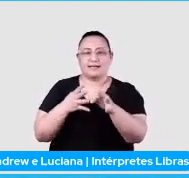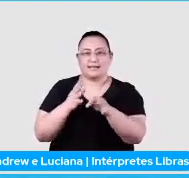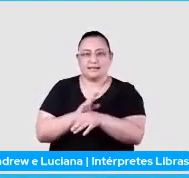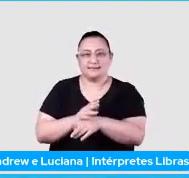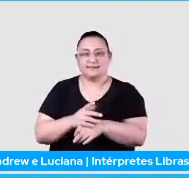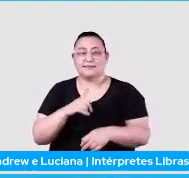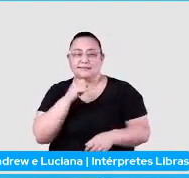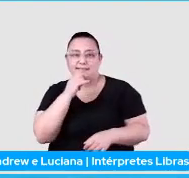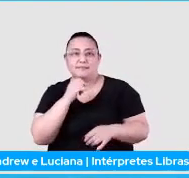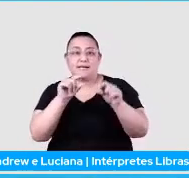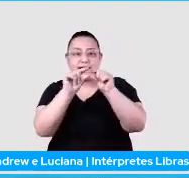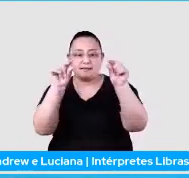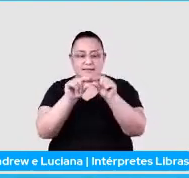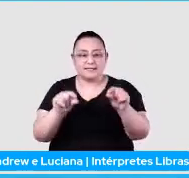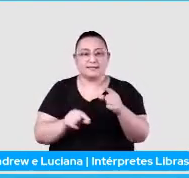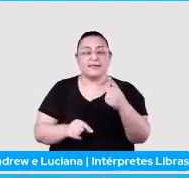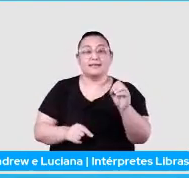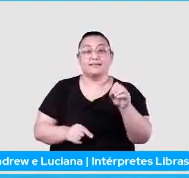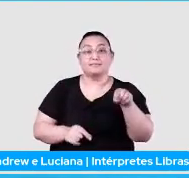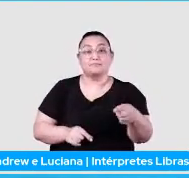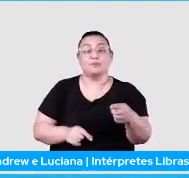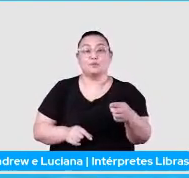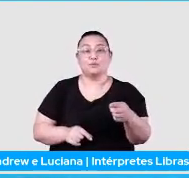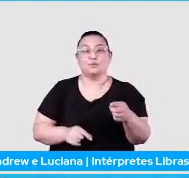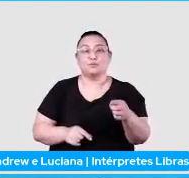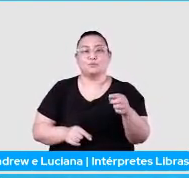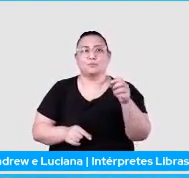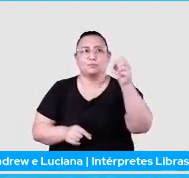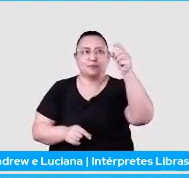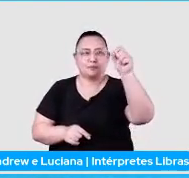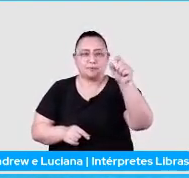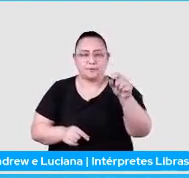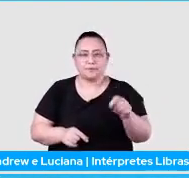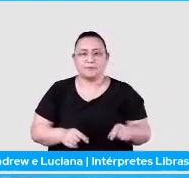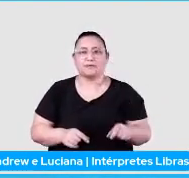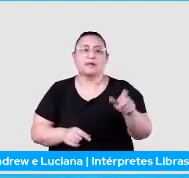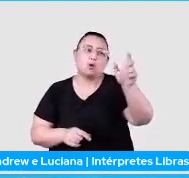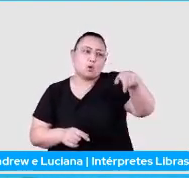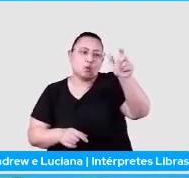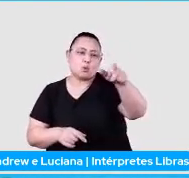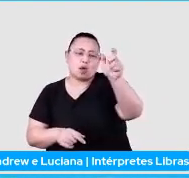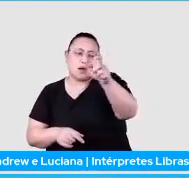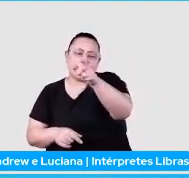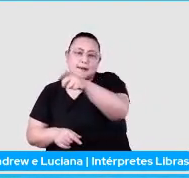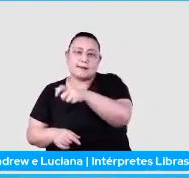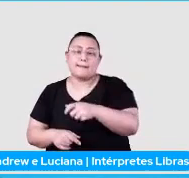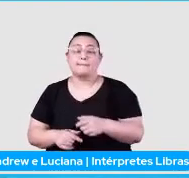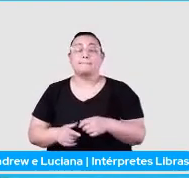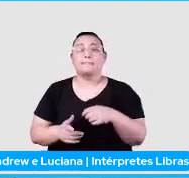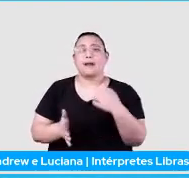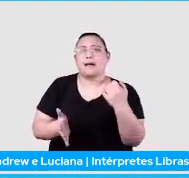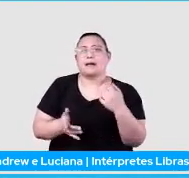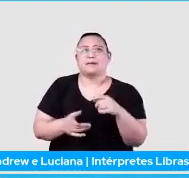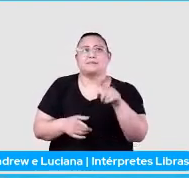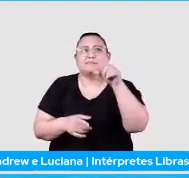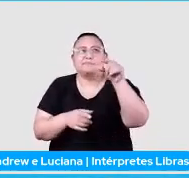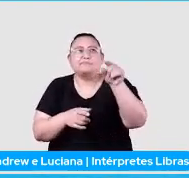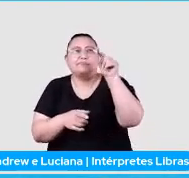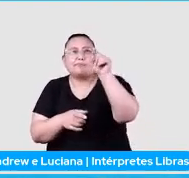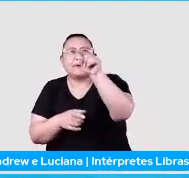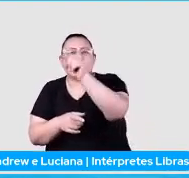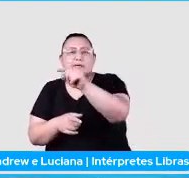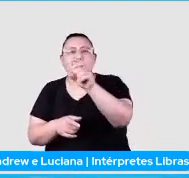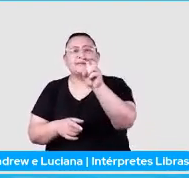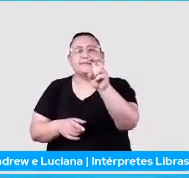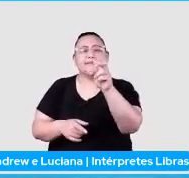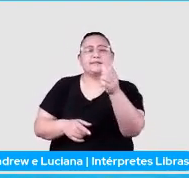sei lá, tu tem 10 mil dados, 10 mil tweets, e 10 mil colunas aqui. Para marcar, sei lá, cinco palavras, seis